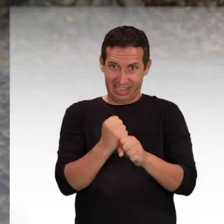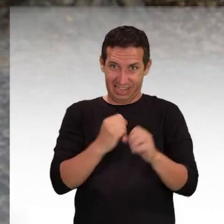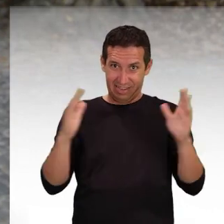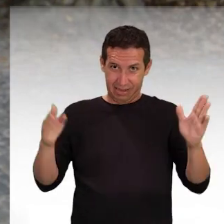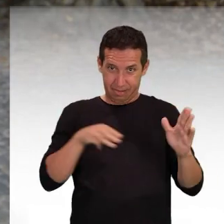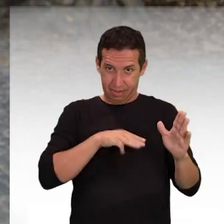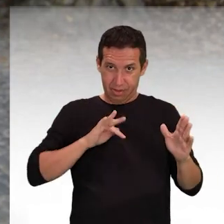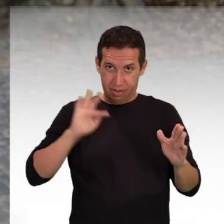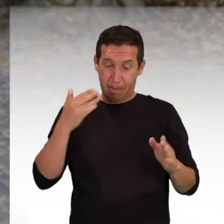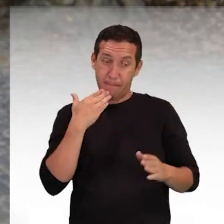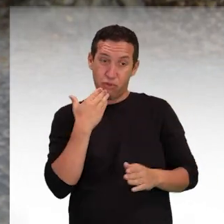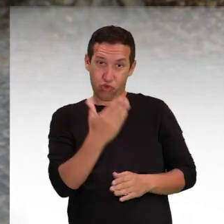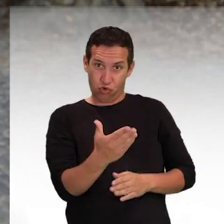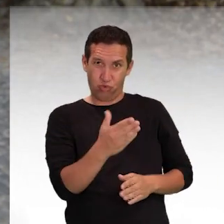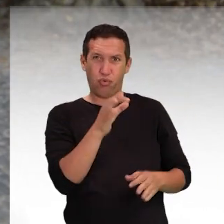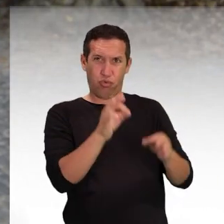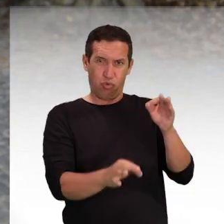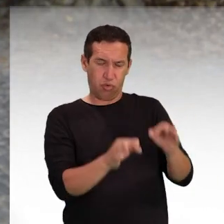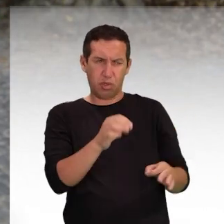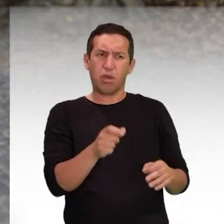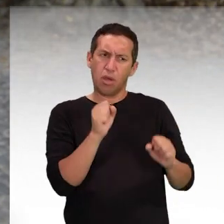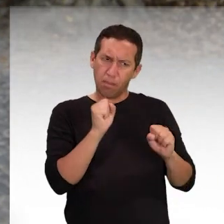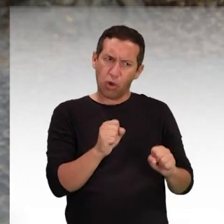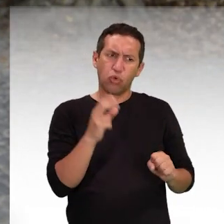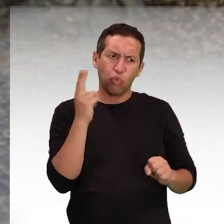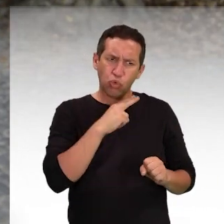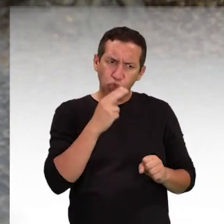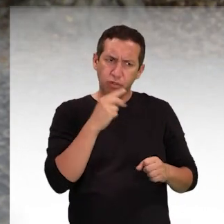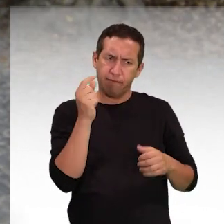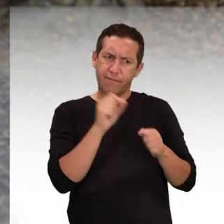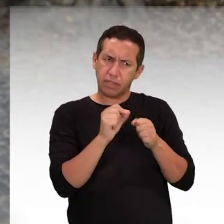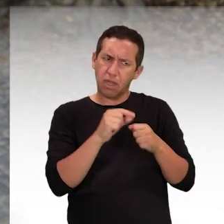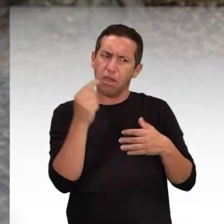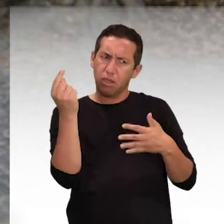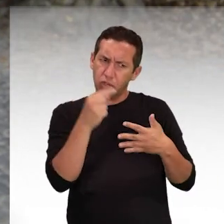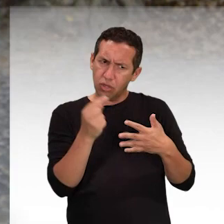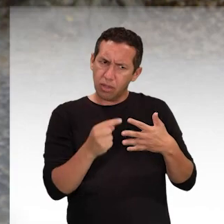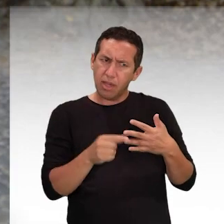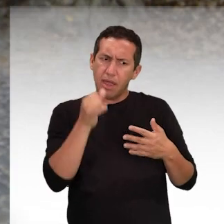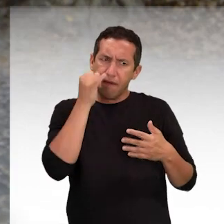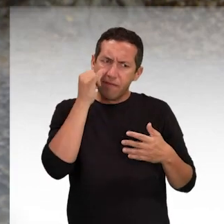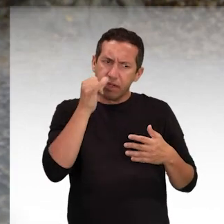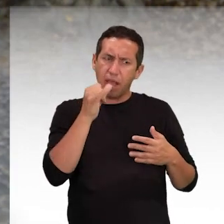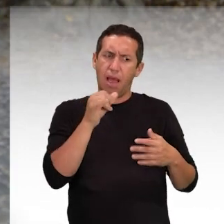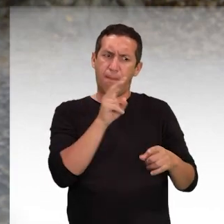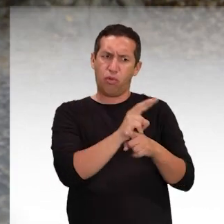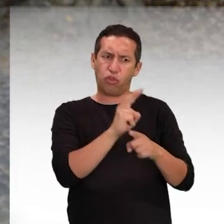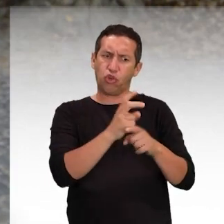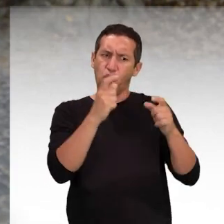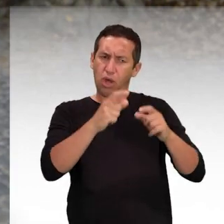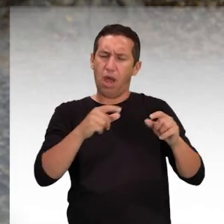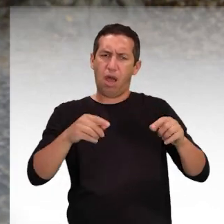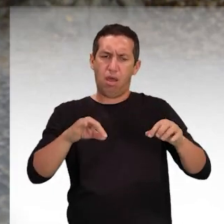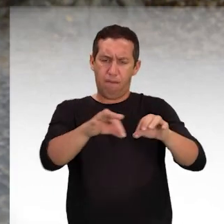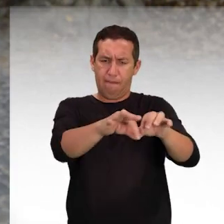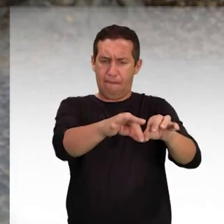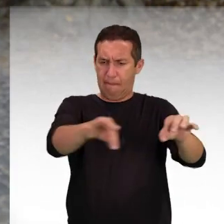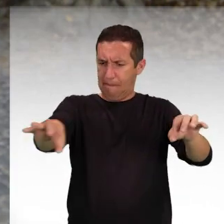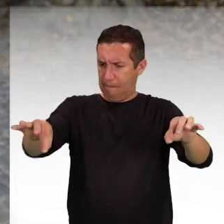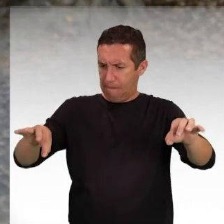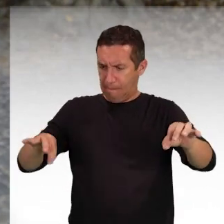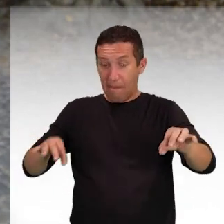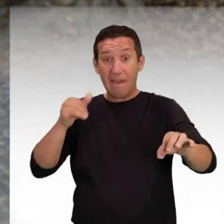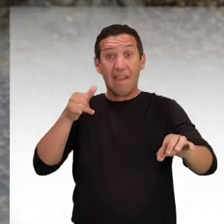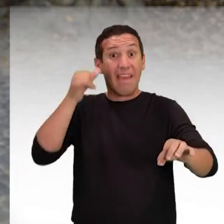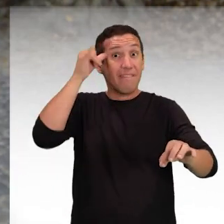Ministério Público Federal e determinou que medidas fossem tomadas para o isolamento do local. Tudo isso